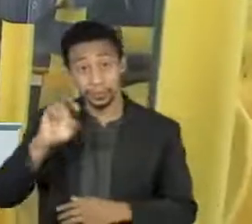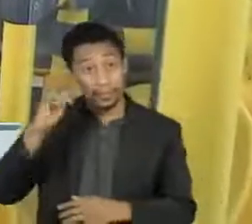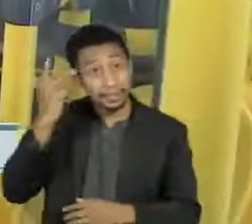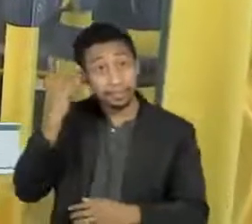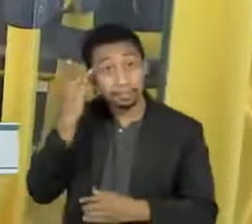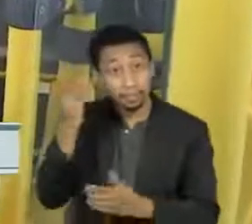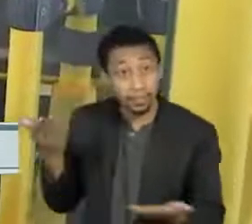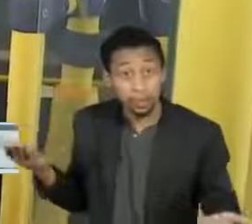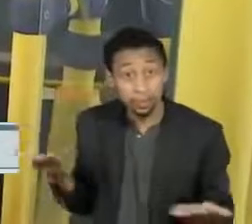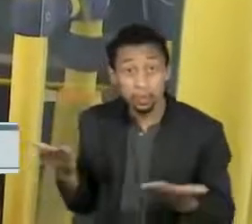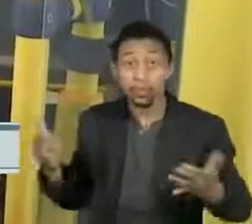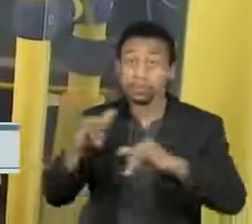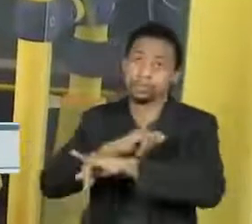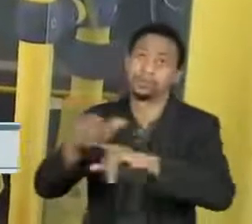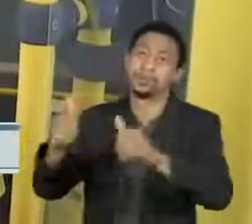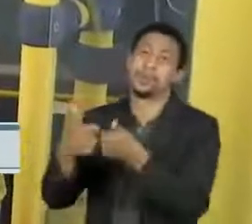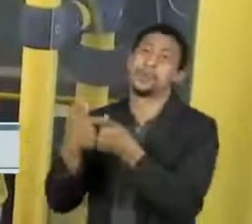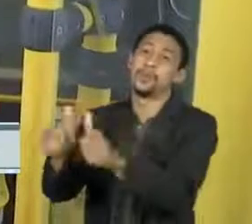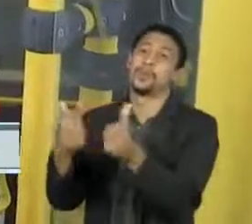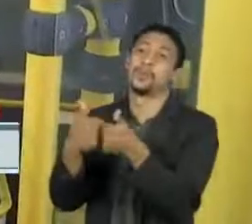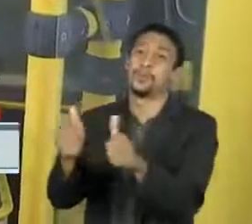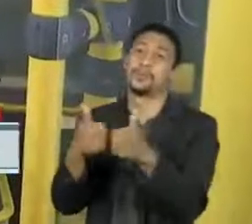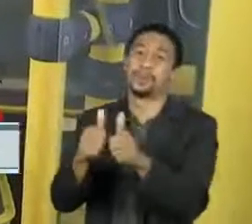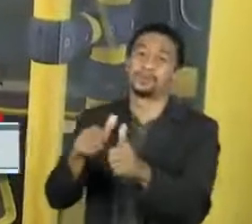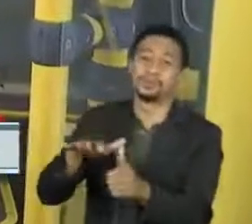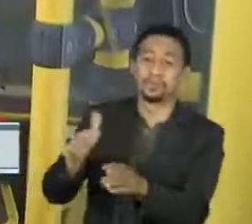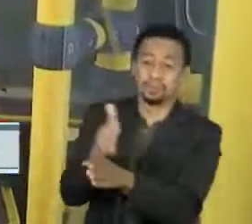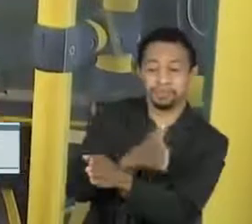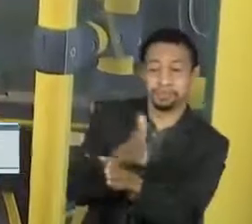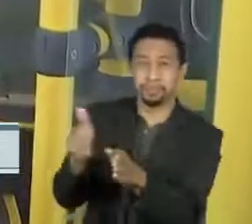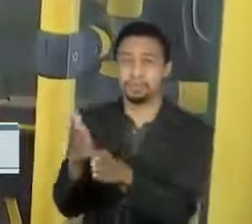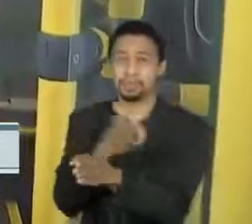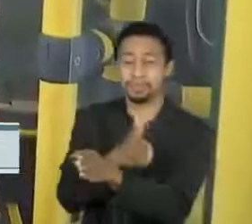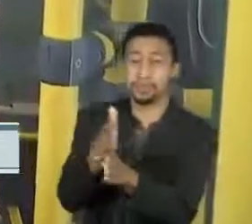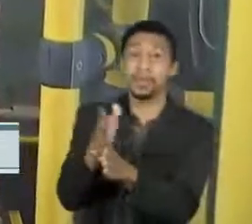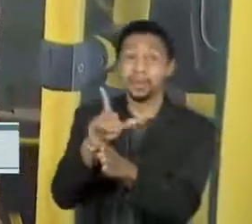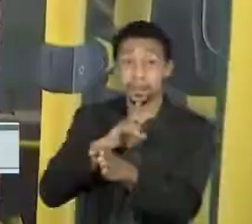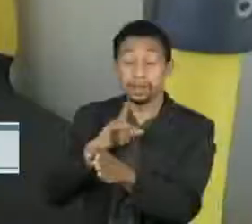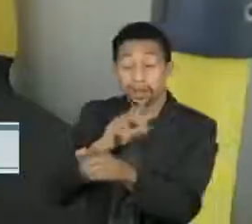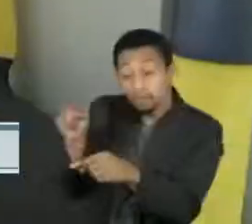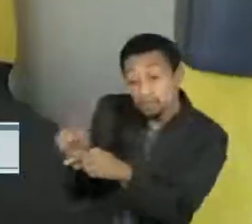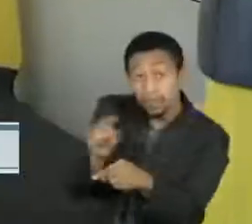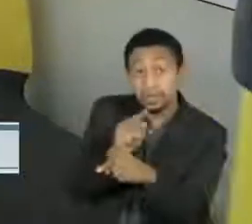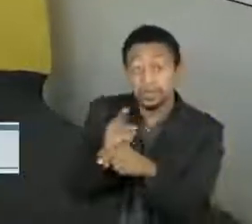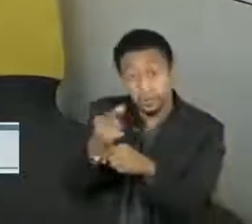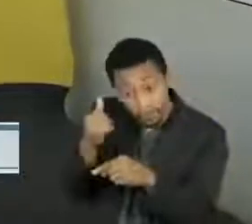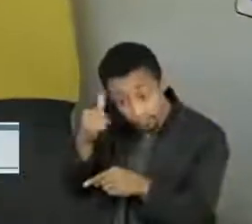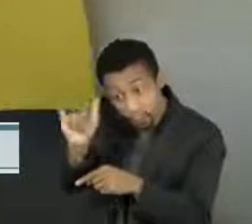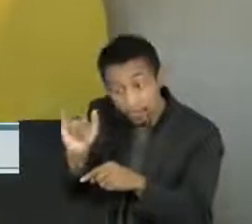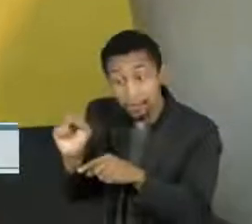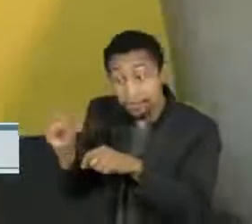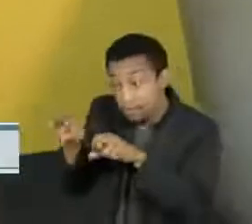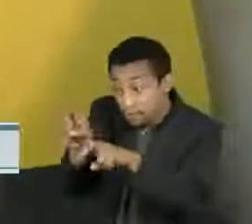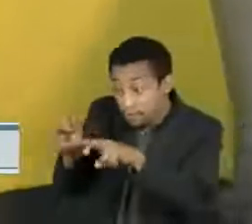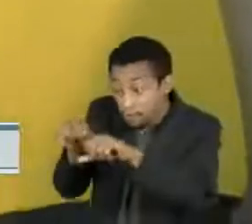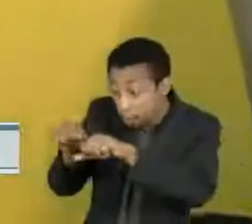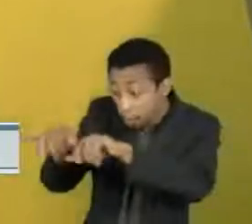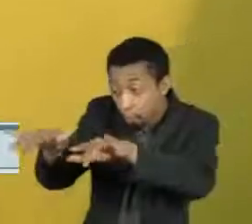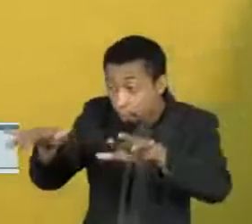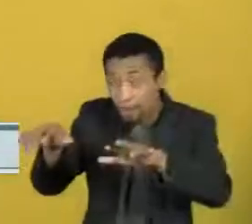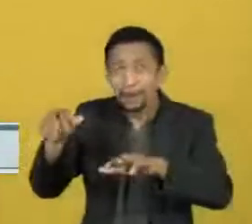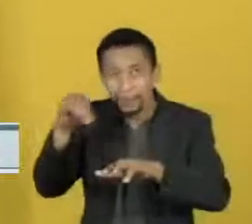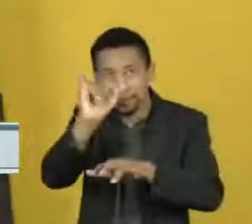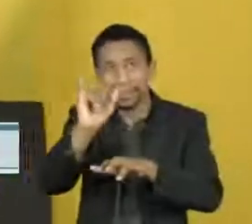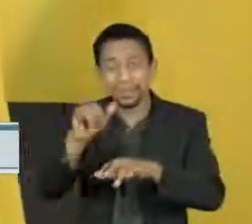hoje o lançamento de uma frota de ônibus intermunicipais com proteção antiviral. As partes dos veículos onde os passageiros fazem